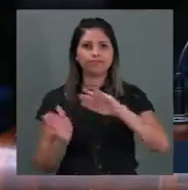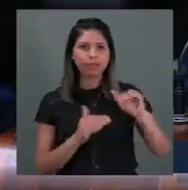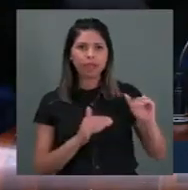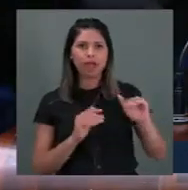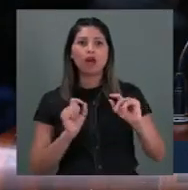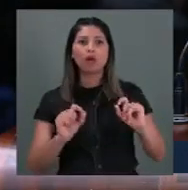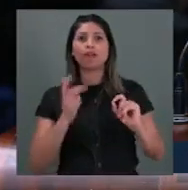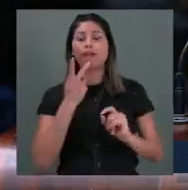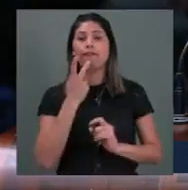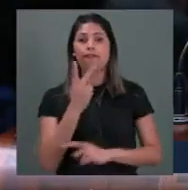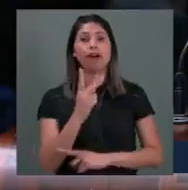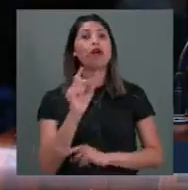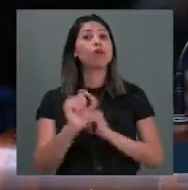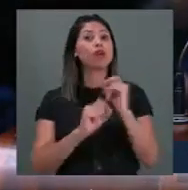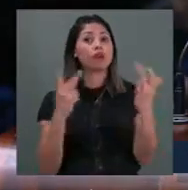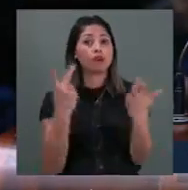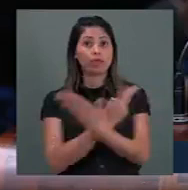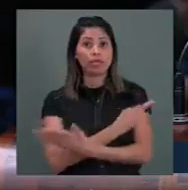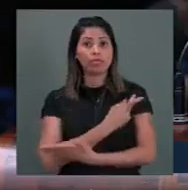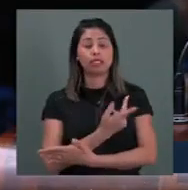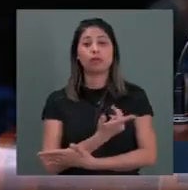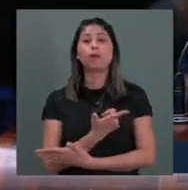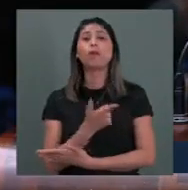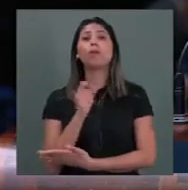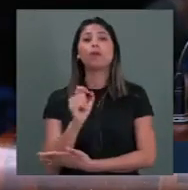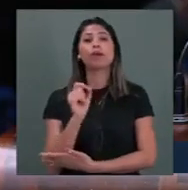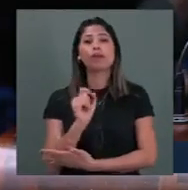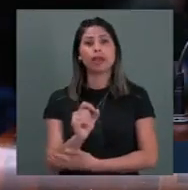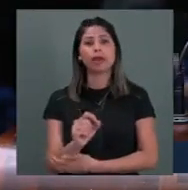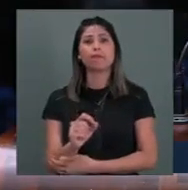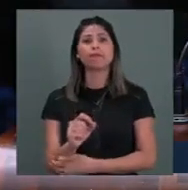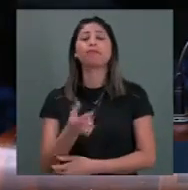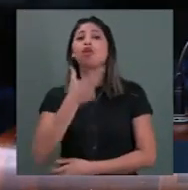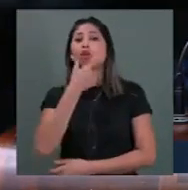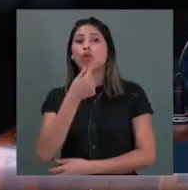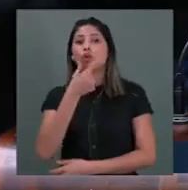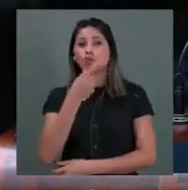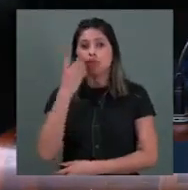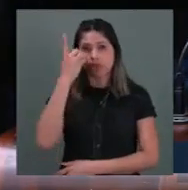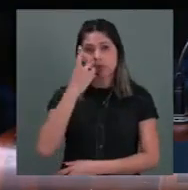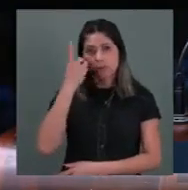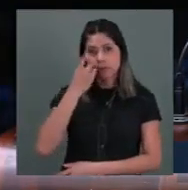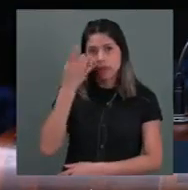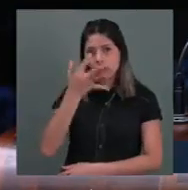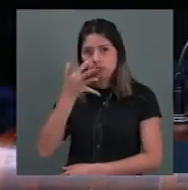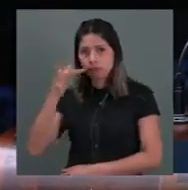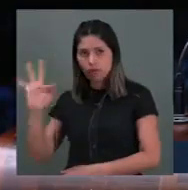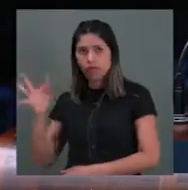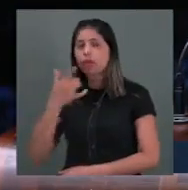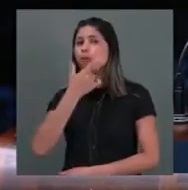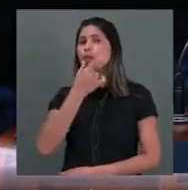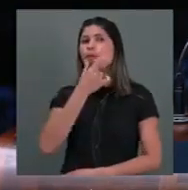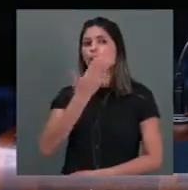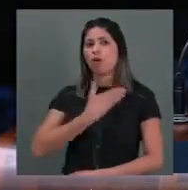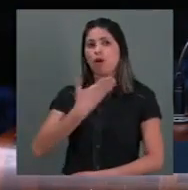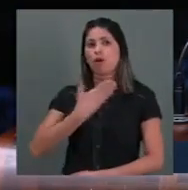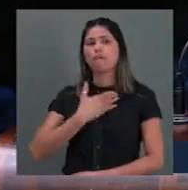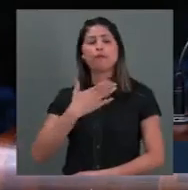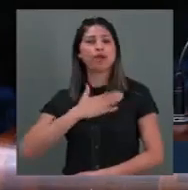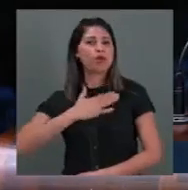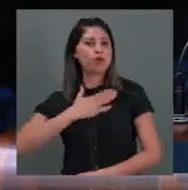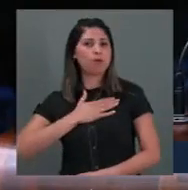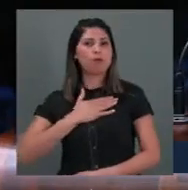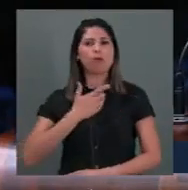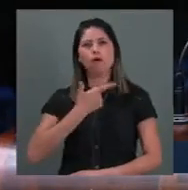Caxia, uma morgue em Canoas, o falecimento de um grande deputado federal constituinte, meu amigo, meu parceiro, de longas